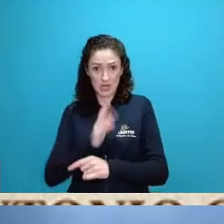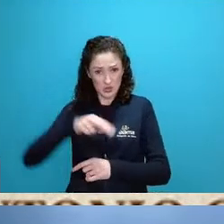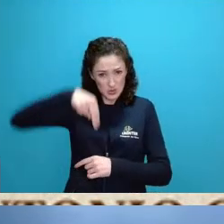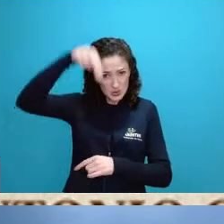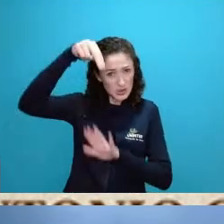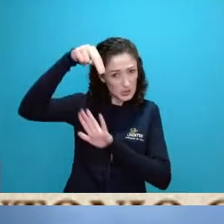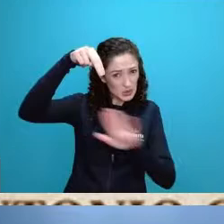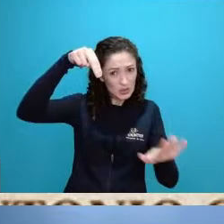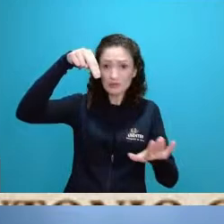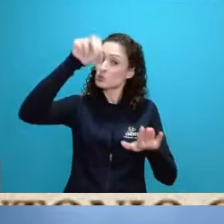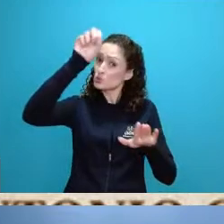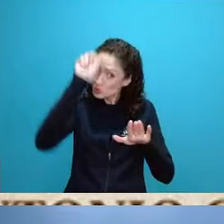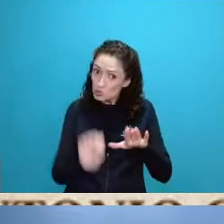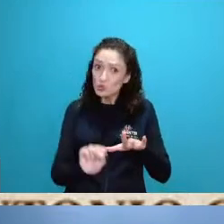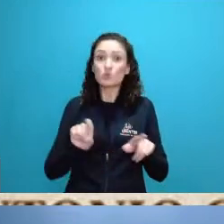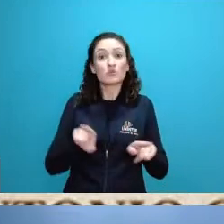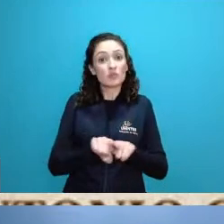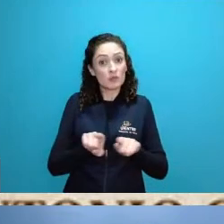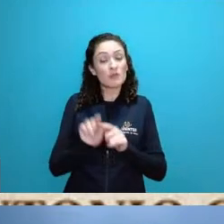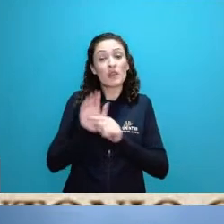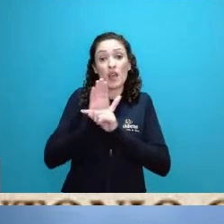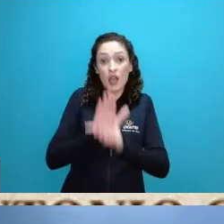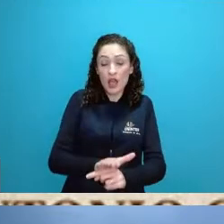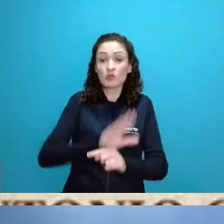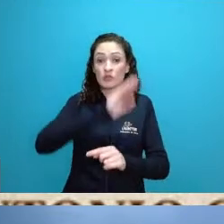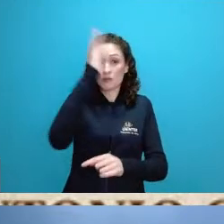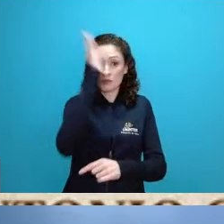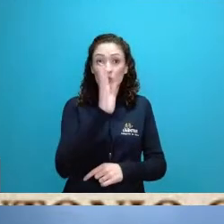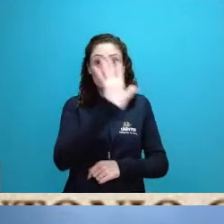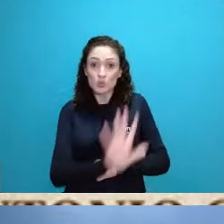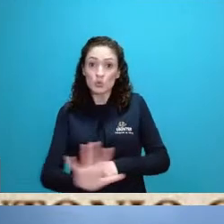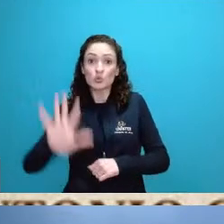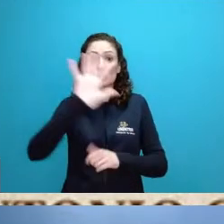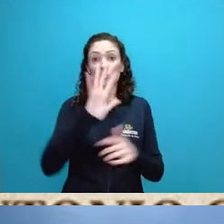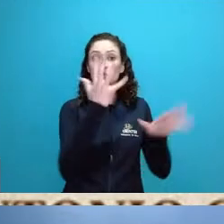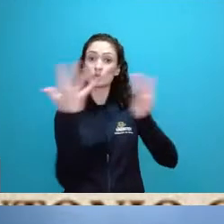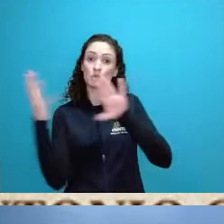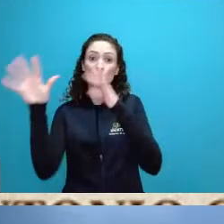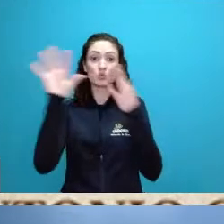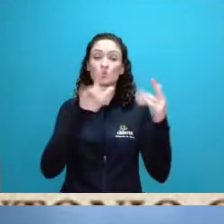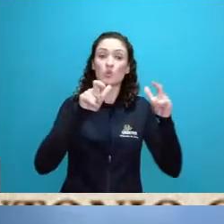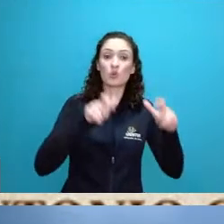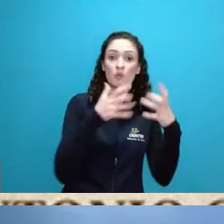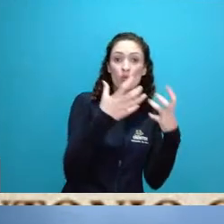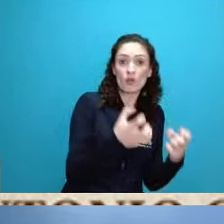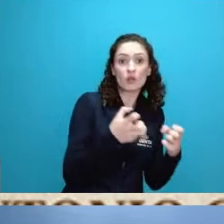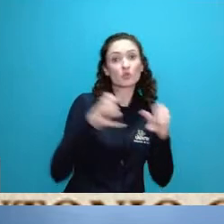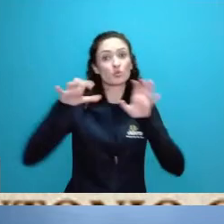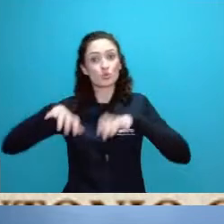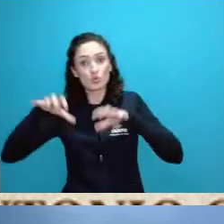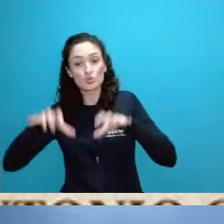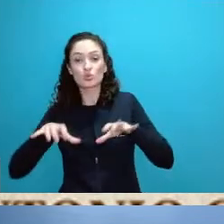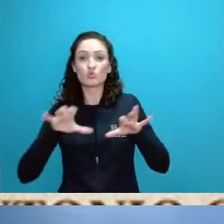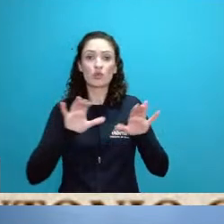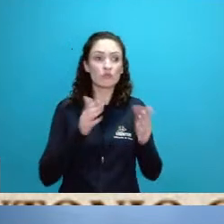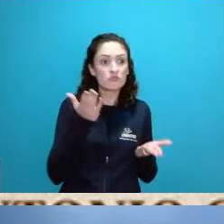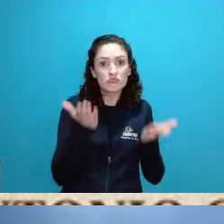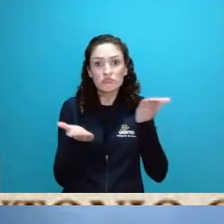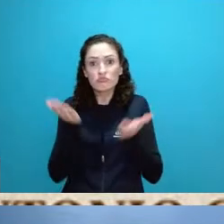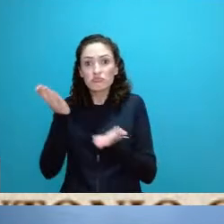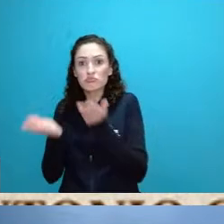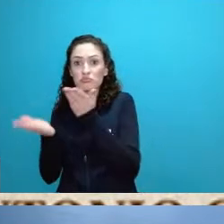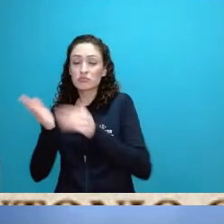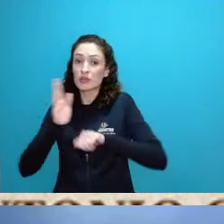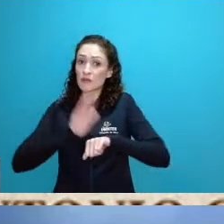contribui para Caatinga ser um ambiente xérico né seco e com pouca chuva e até na América Central América do Norte então é possível que